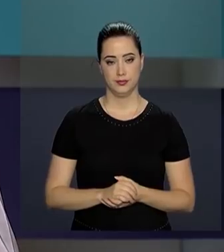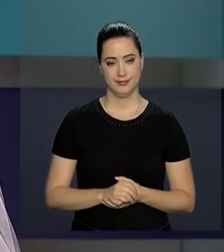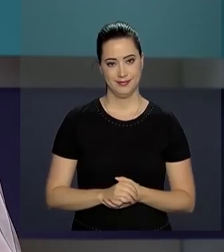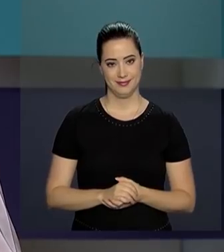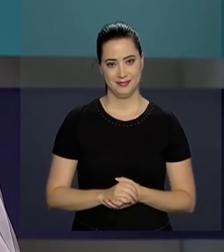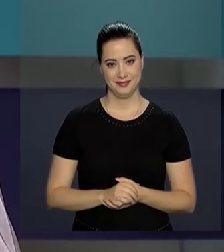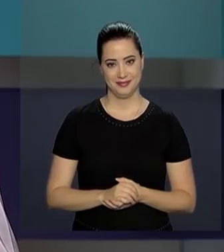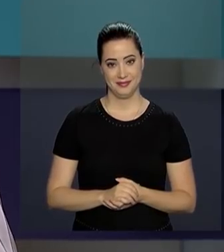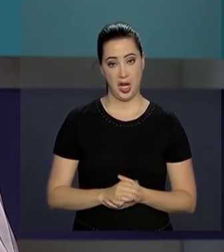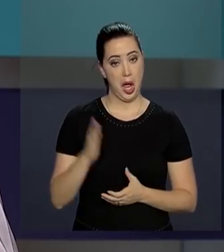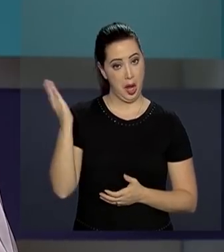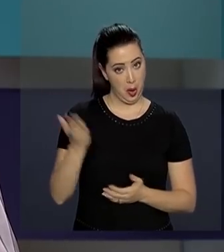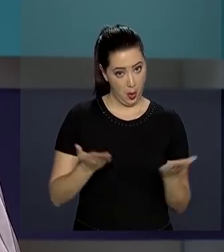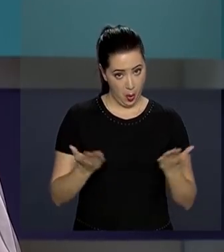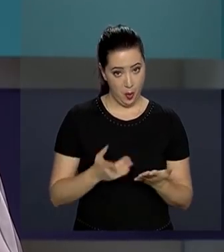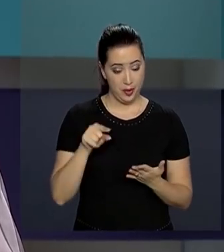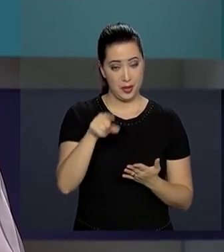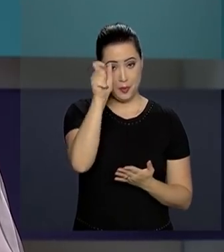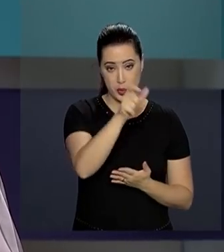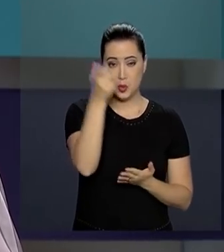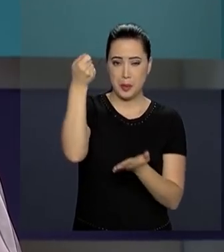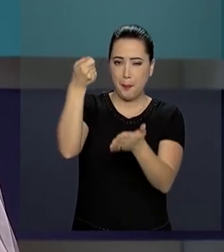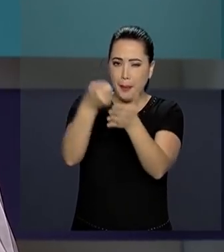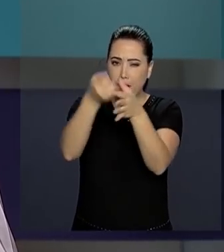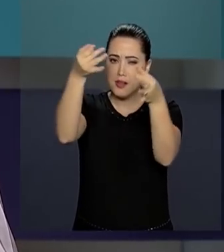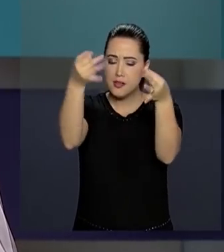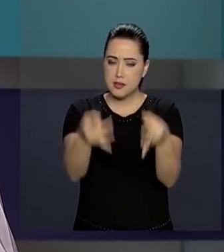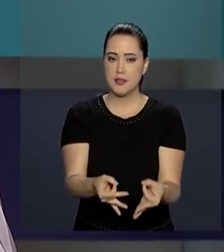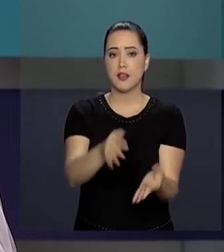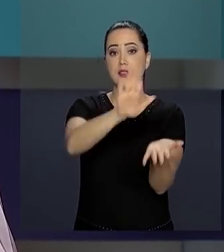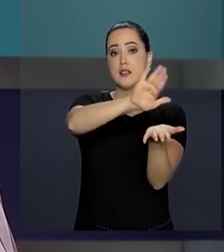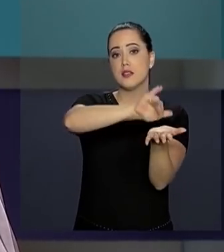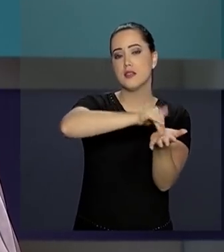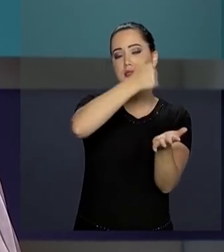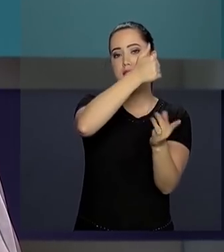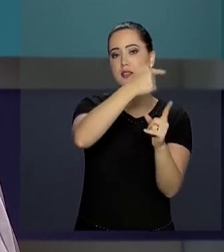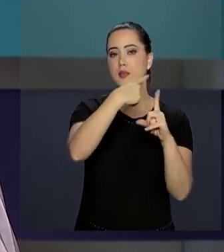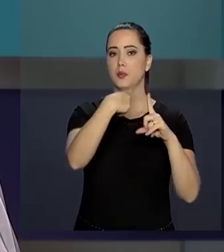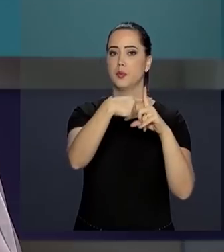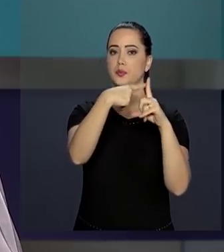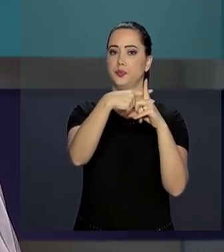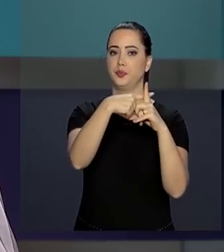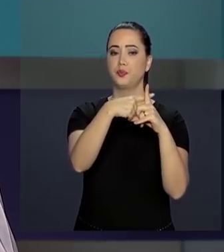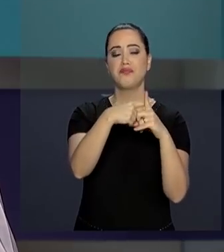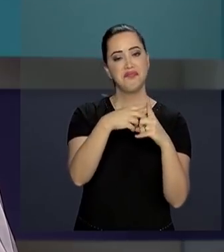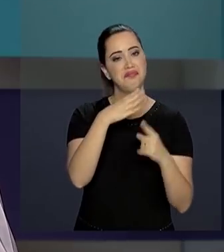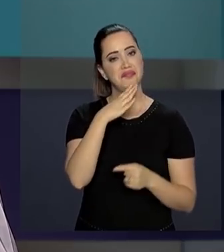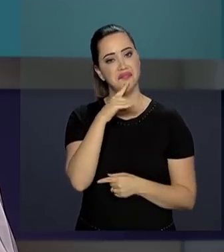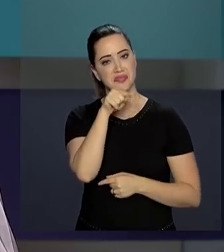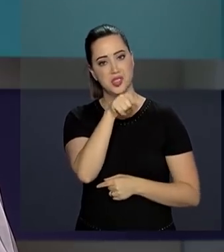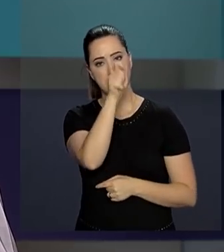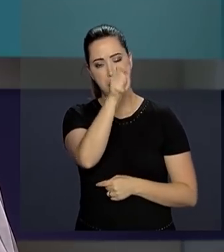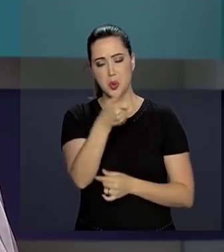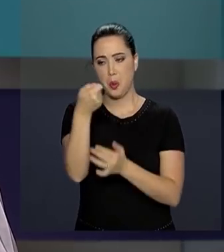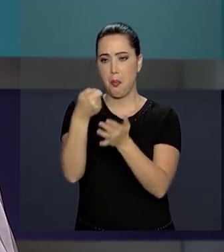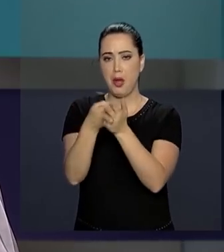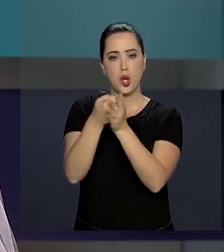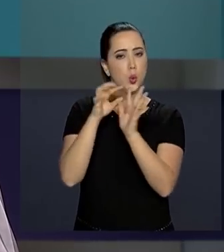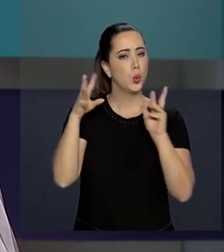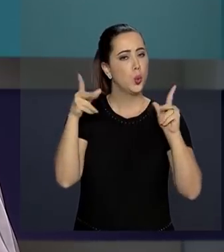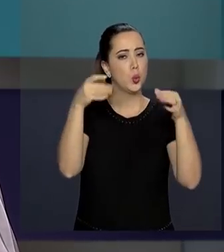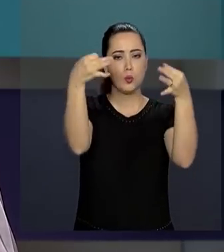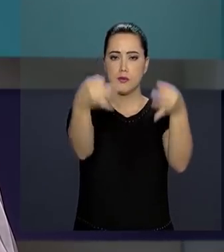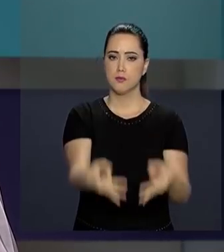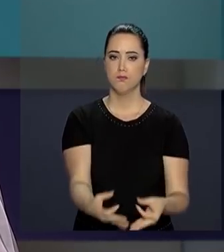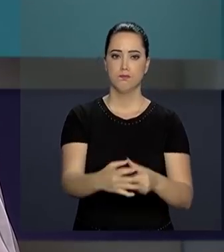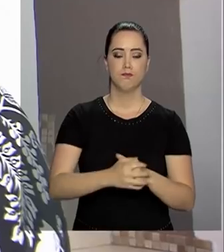A partir de agora, bons pagadores vão fazer parte do Cadastro Positivo, um reconhecimento para quem está com as